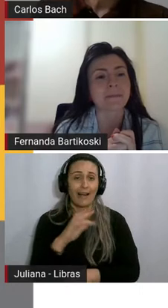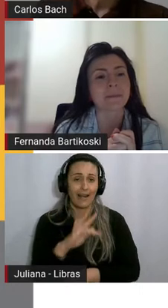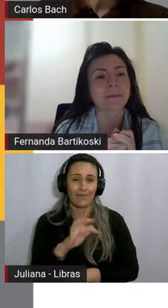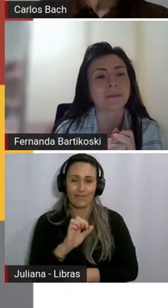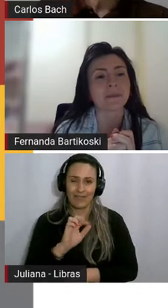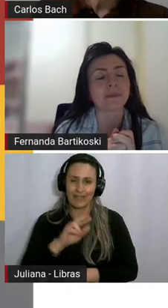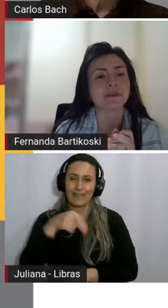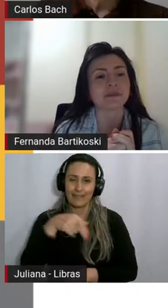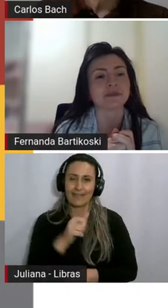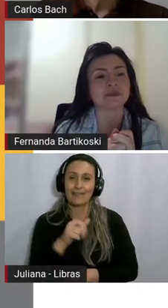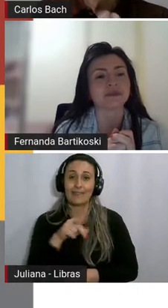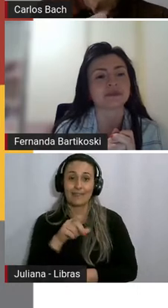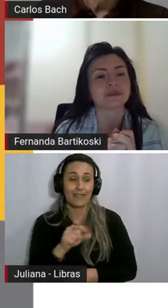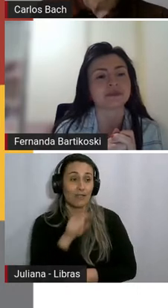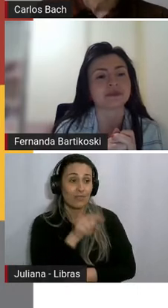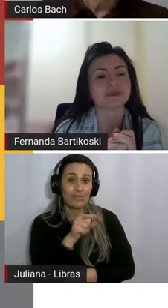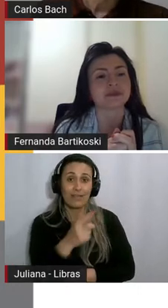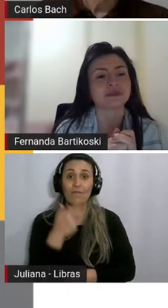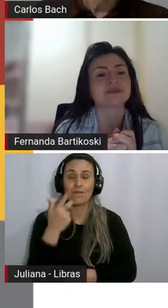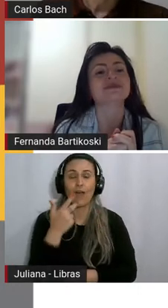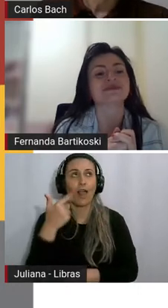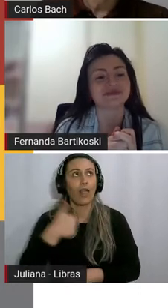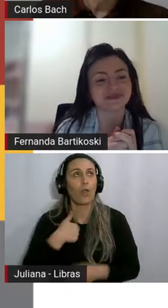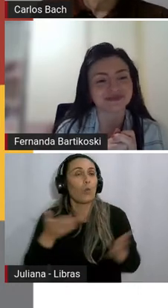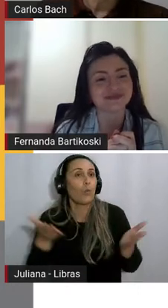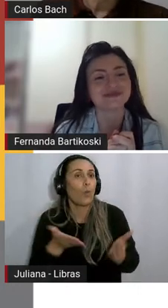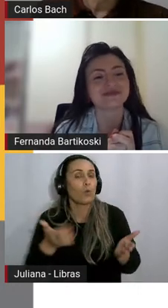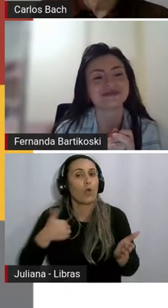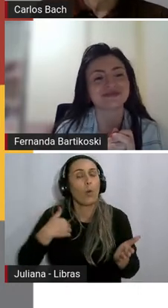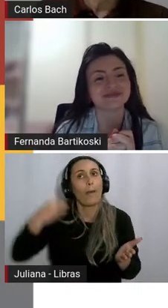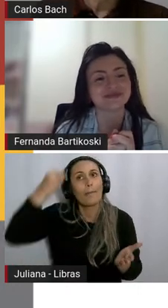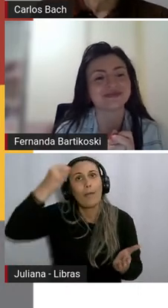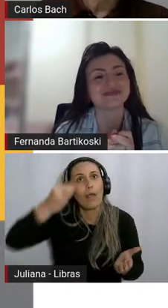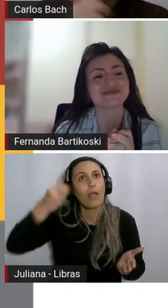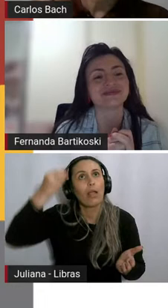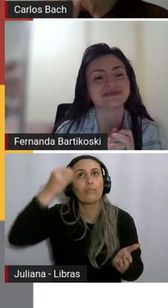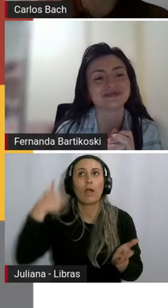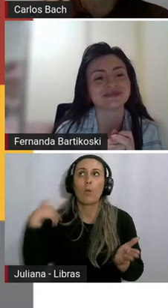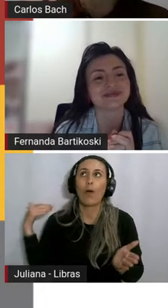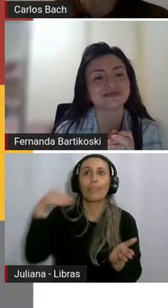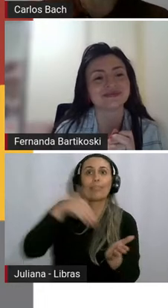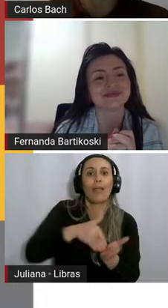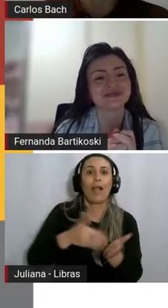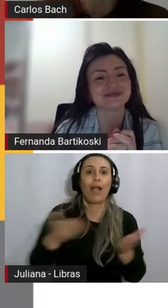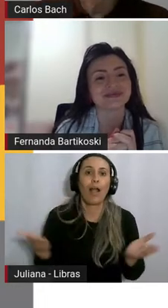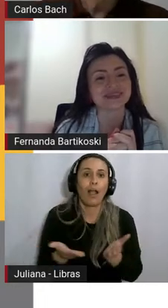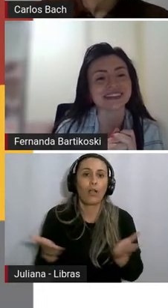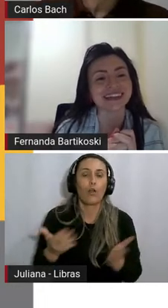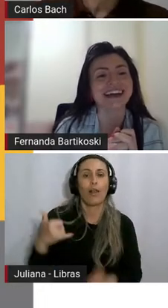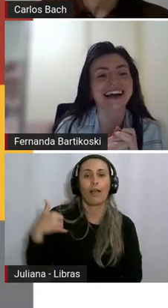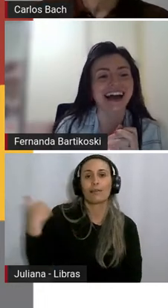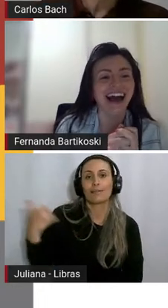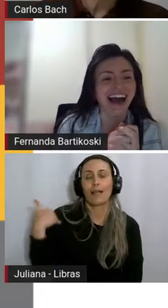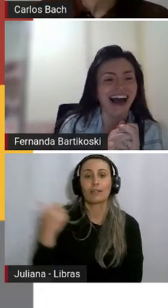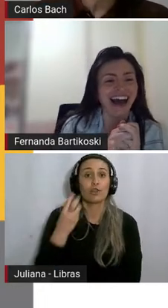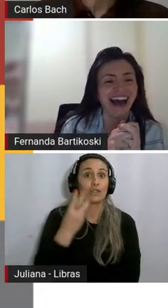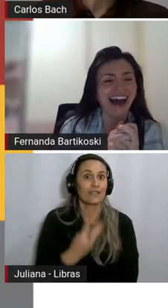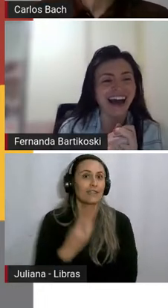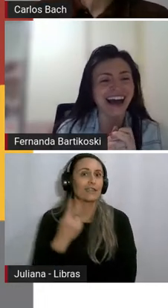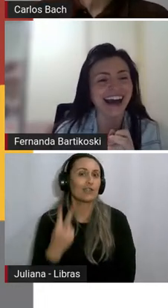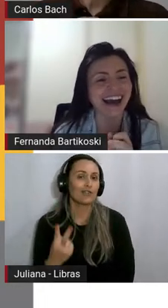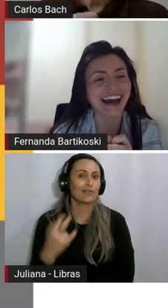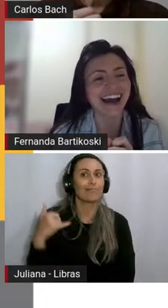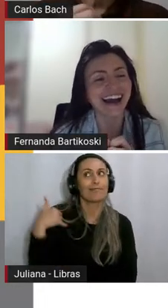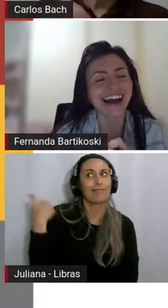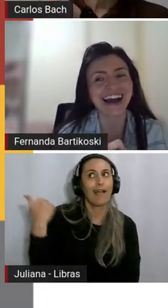com a bagagem de mundo que eu tenho hoje nos meus 32 anos. Não, é os meus 32 anos, tá, pessoal? Os 32 anos, eu tô falando.